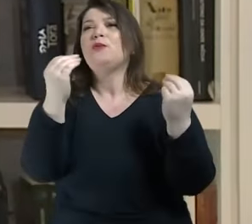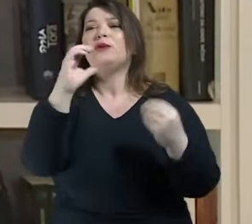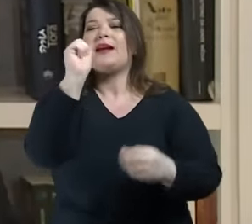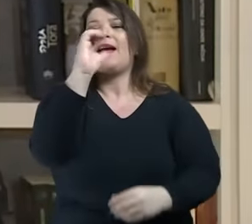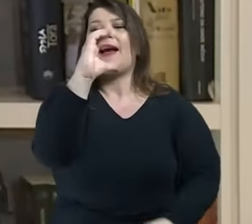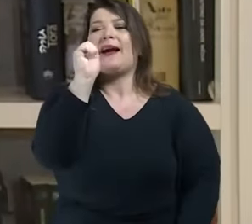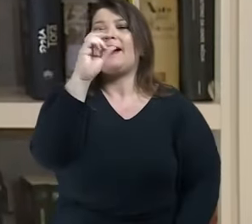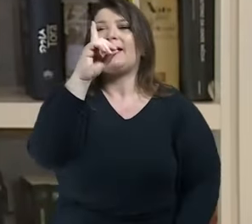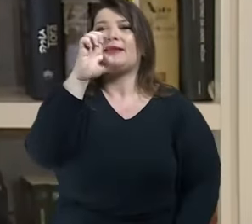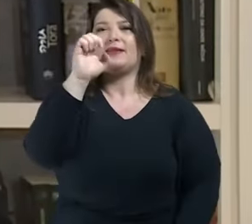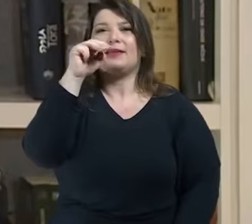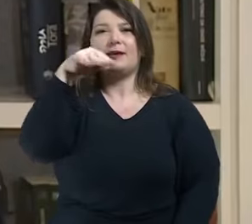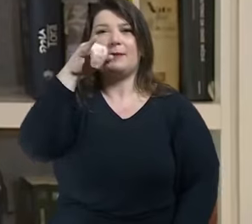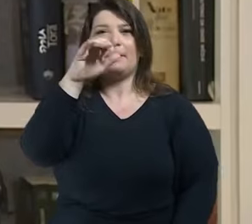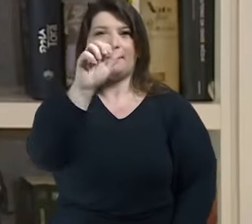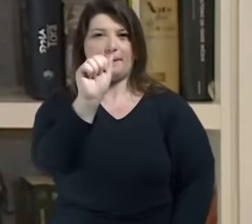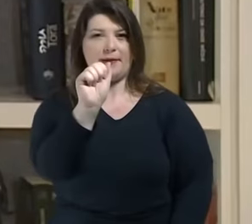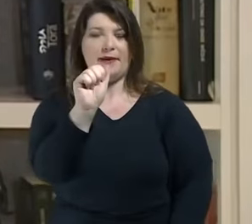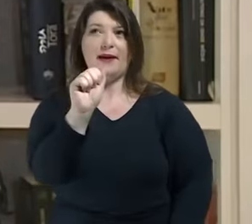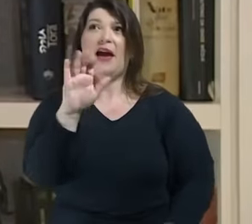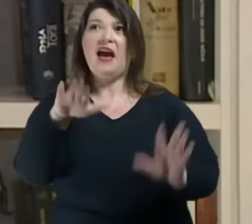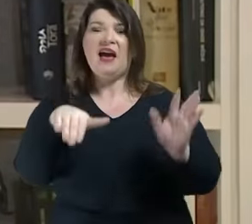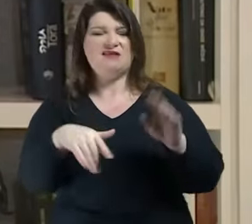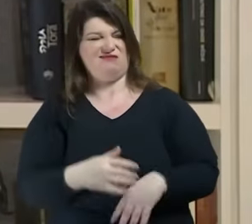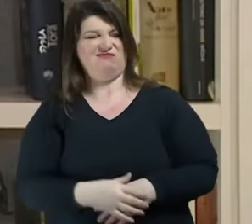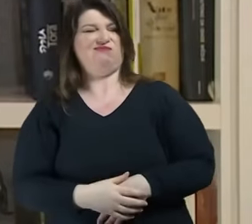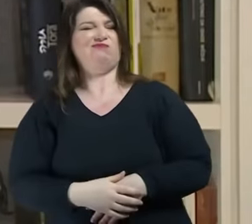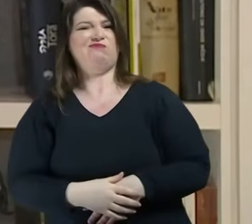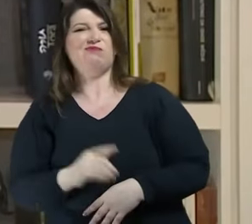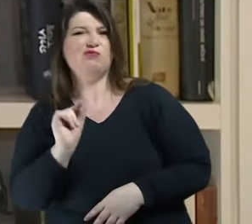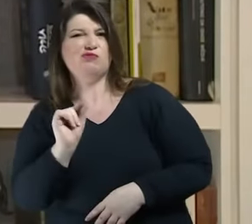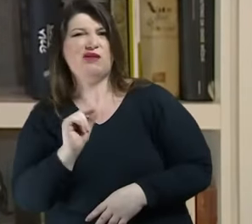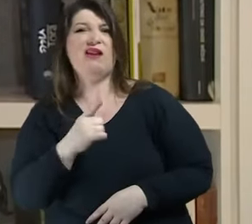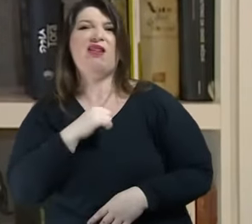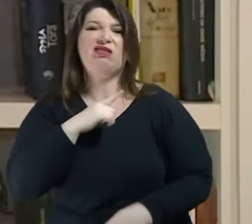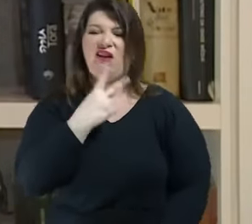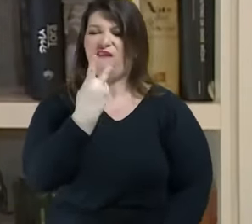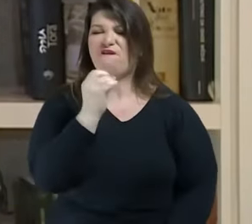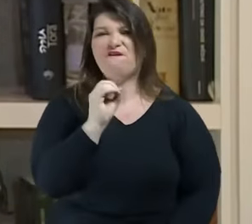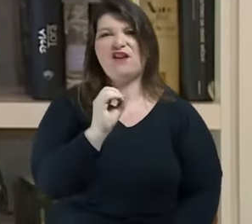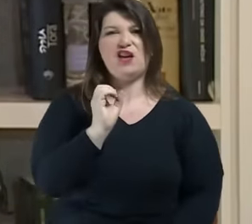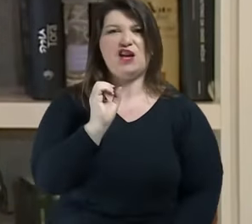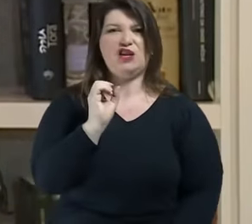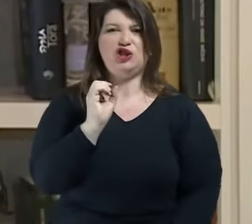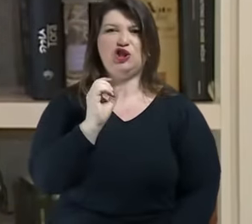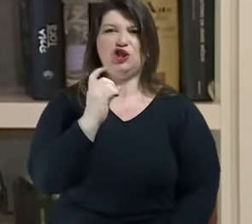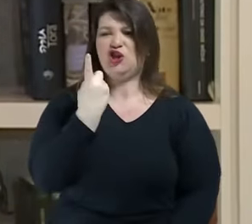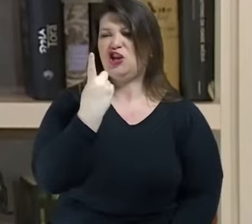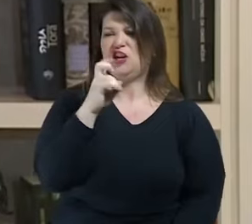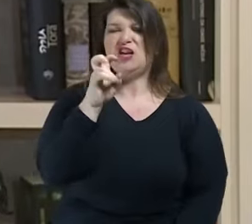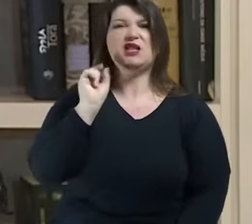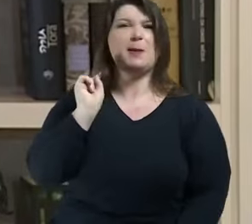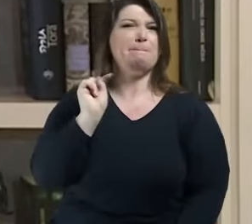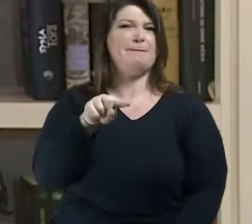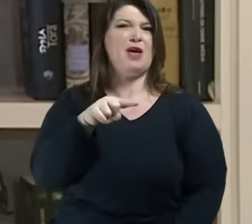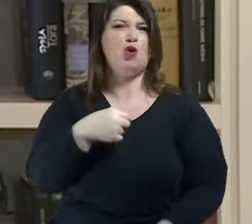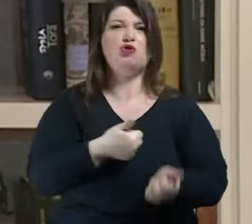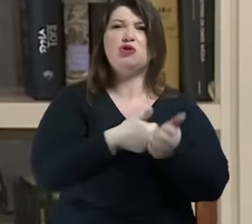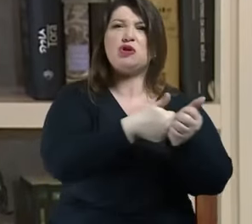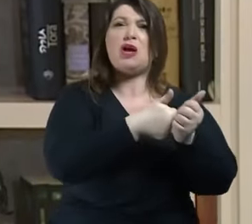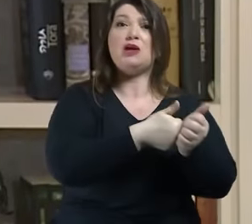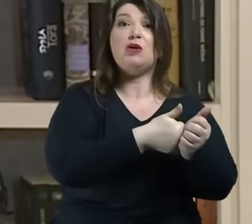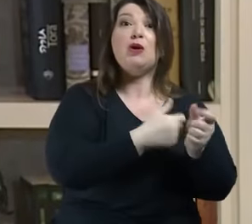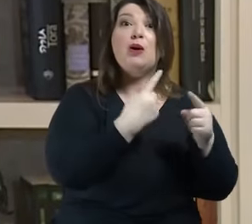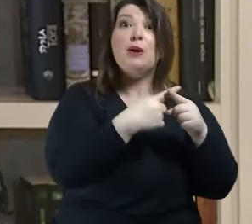10 tem 15 tem 25 tem 40 milhões de seguidores porque essas pessoas tem um poder agregado de